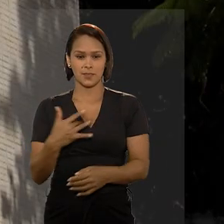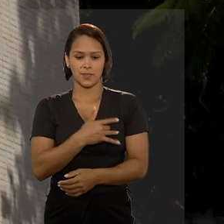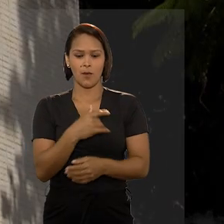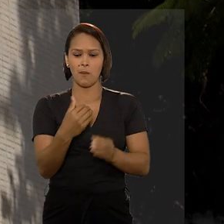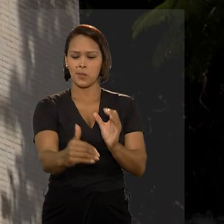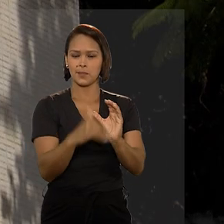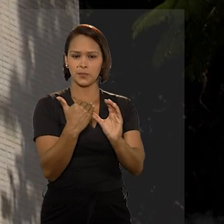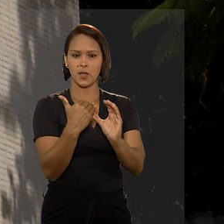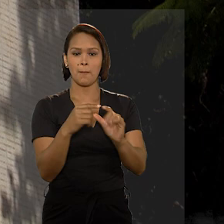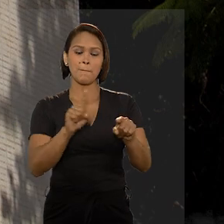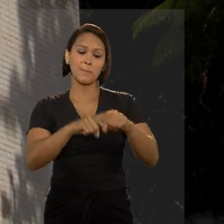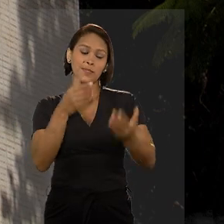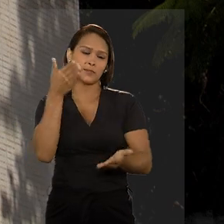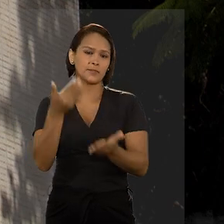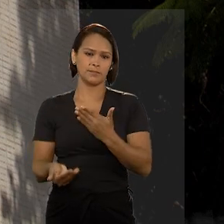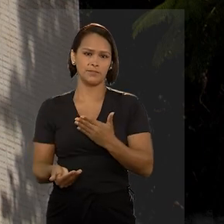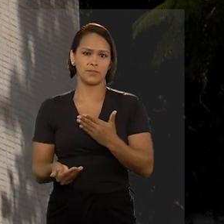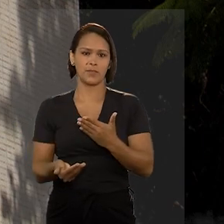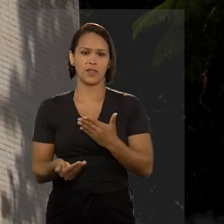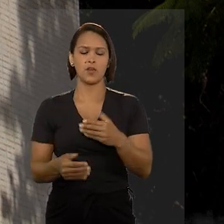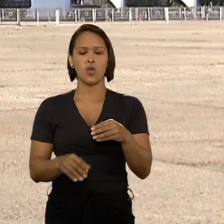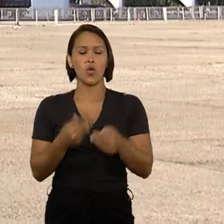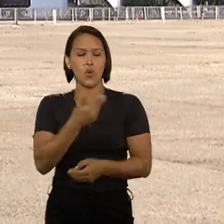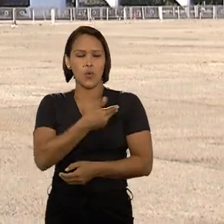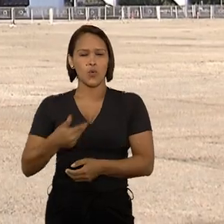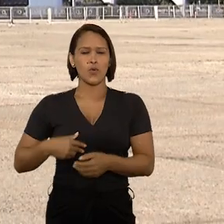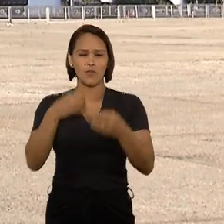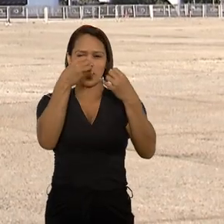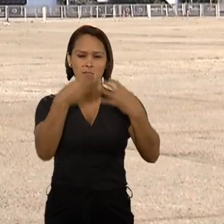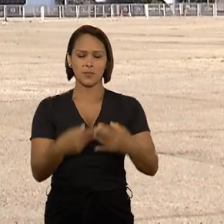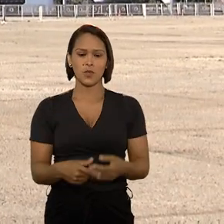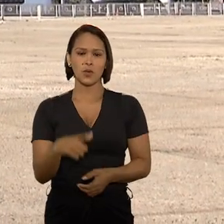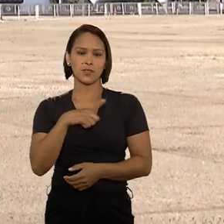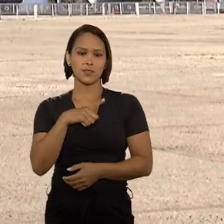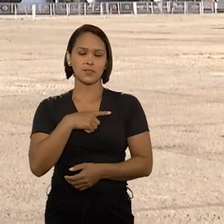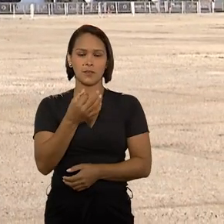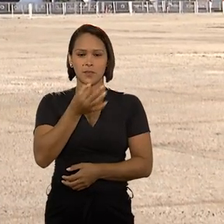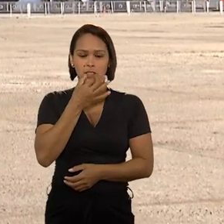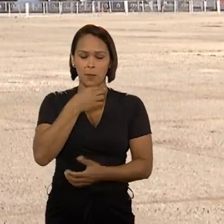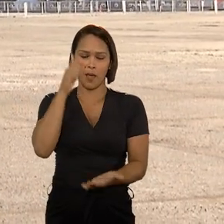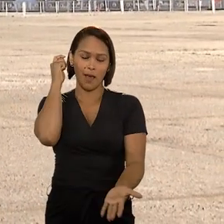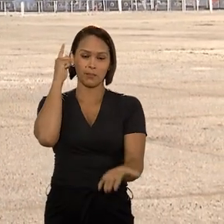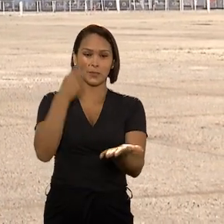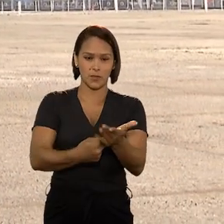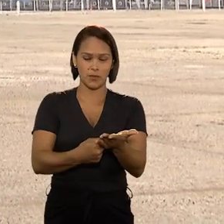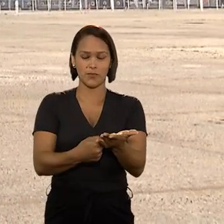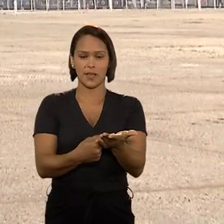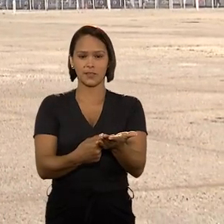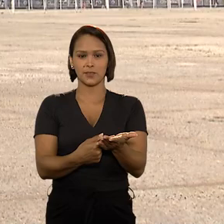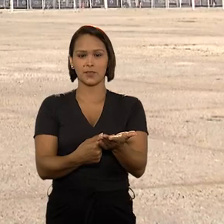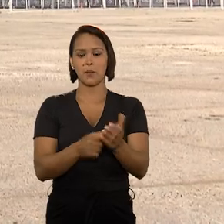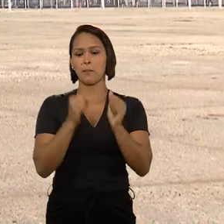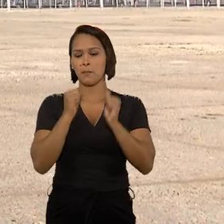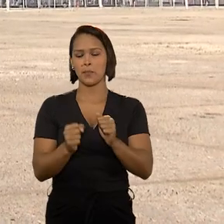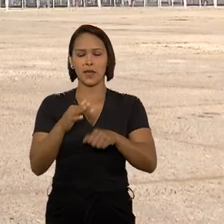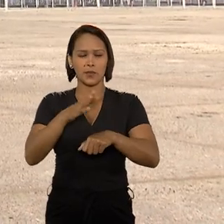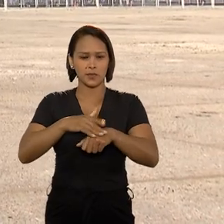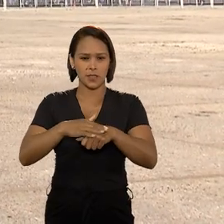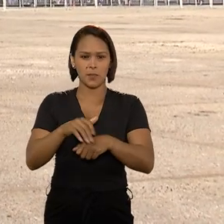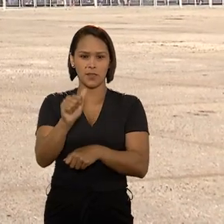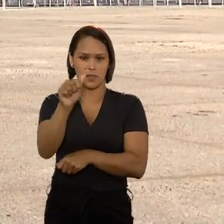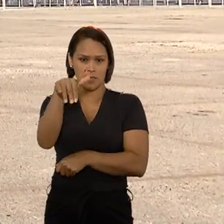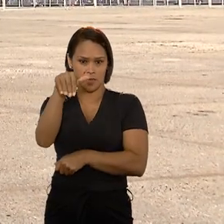fornecimento da medicação. Mas o pedido foi negado. O governo alegou que já havia outro medicamento aprovado e autorizado